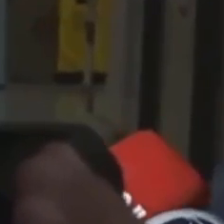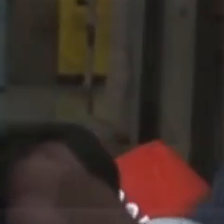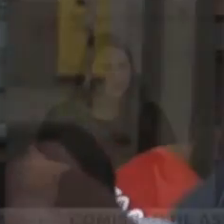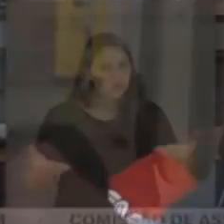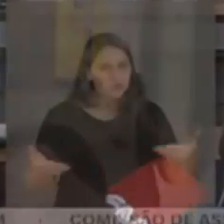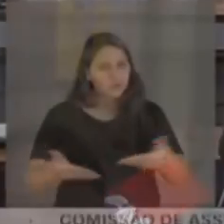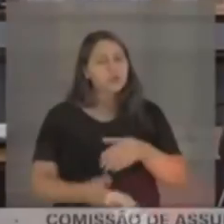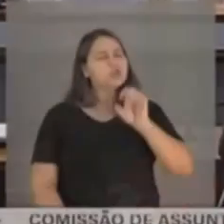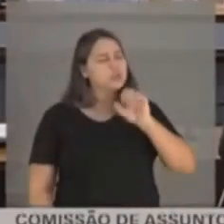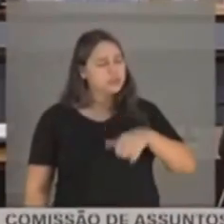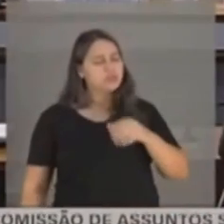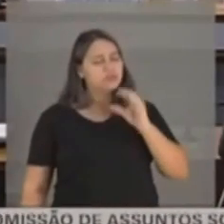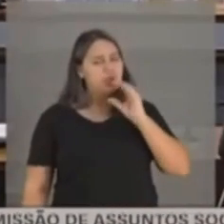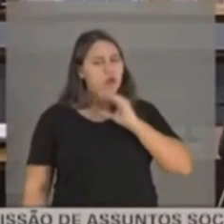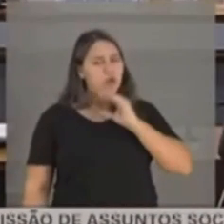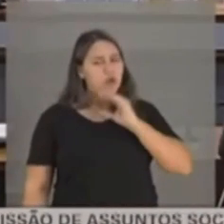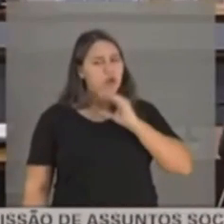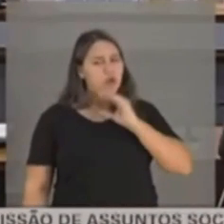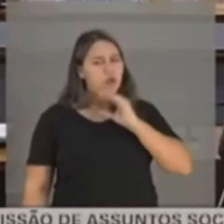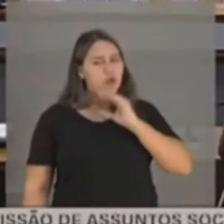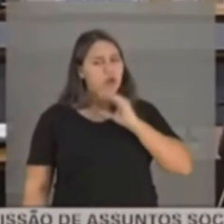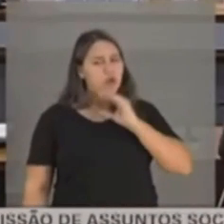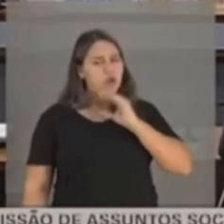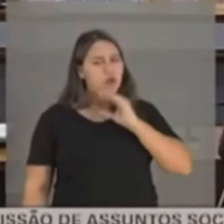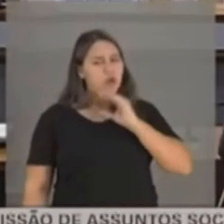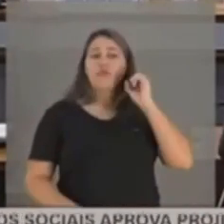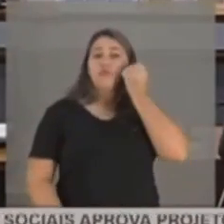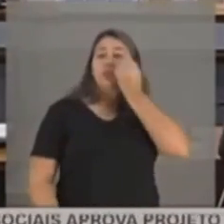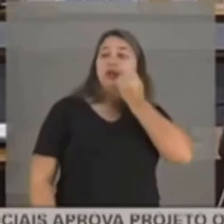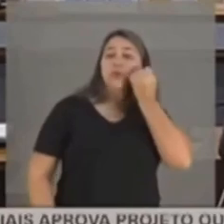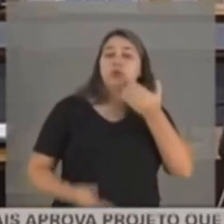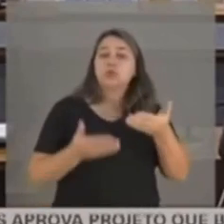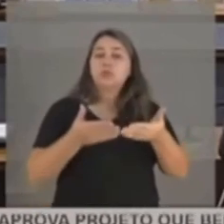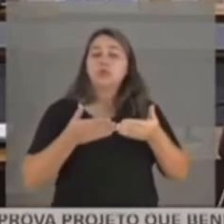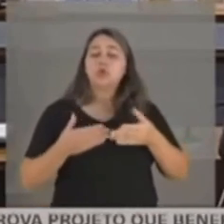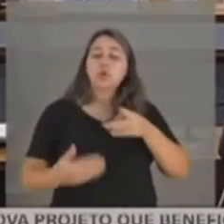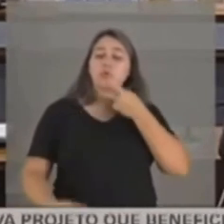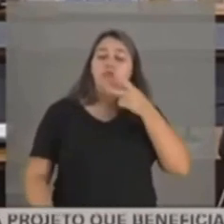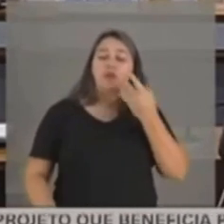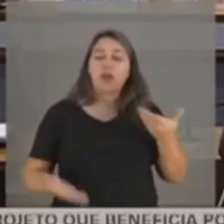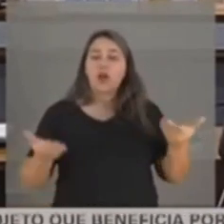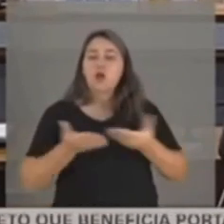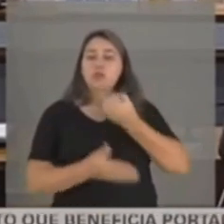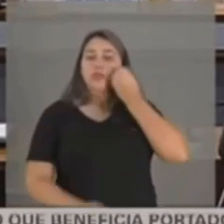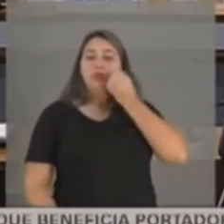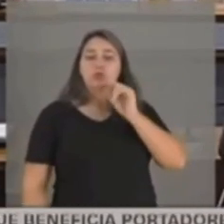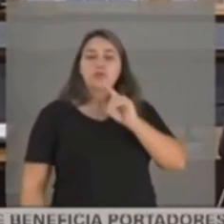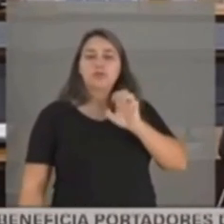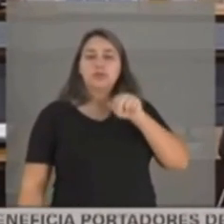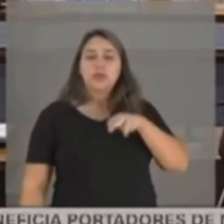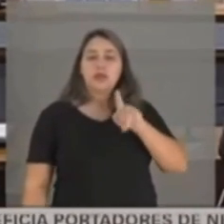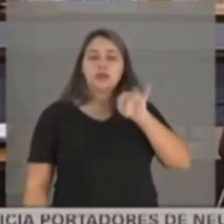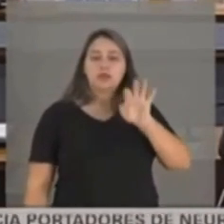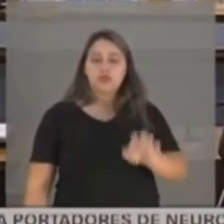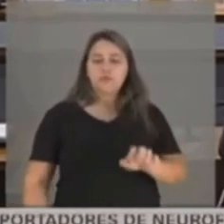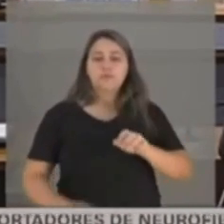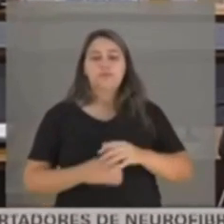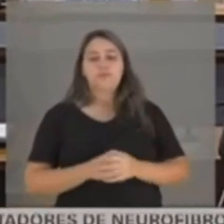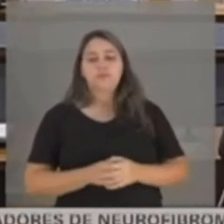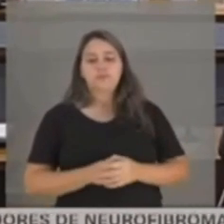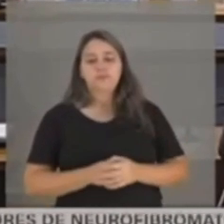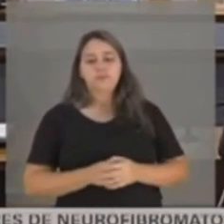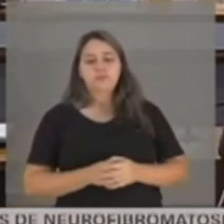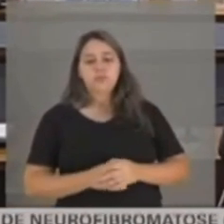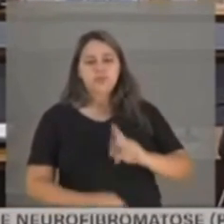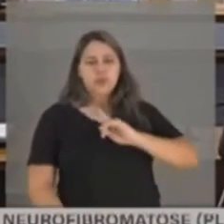muito importante sim. Daqui a pouco, senador, só estou ouvindo aqui que os senadores pediram para falar. Senadora Zenaide. Presidente, só vê